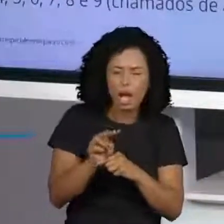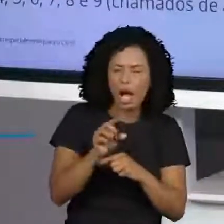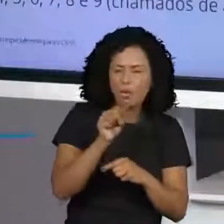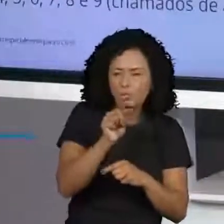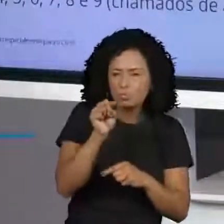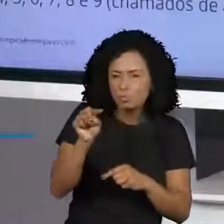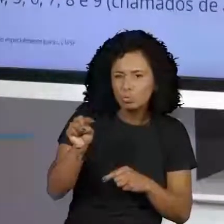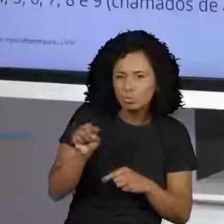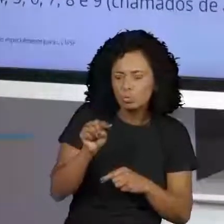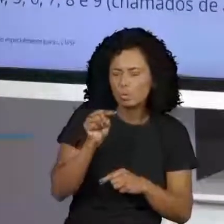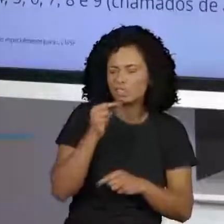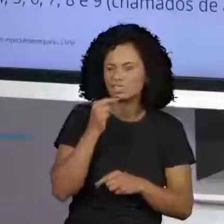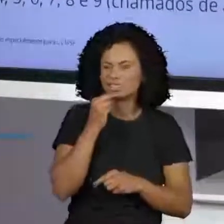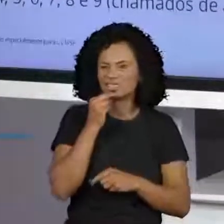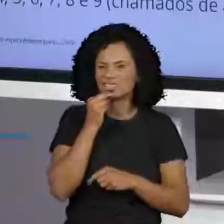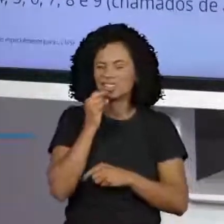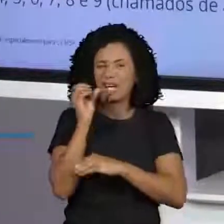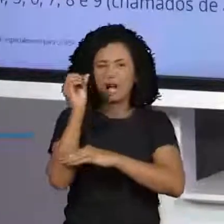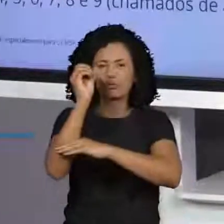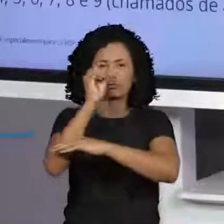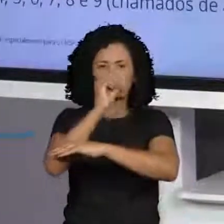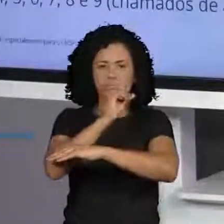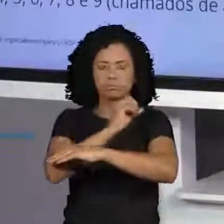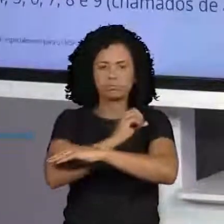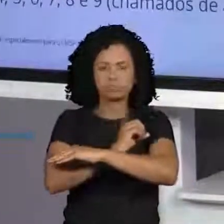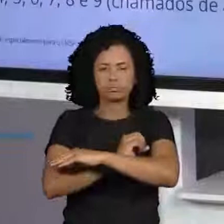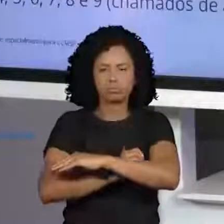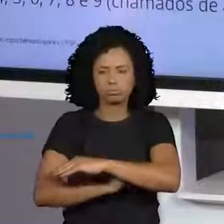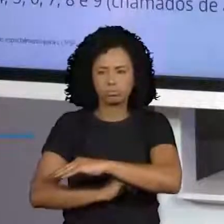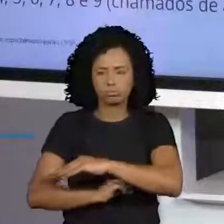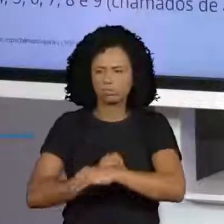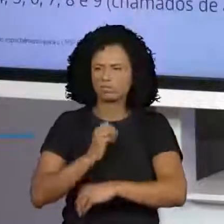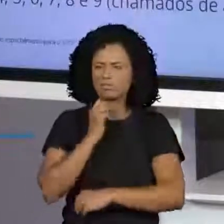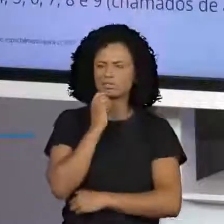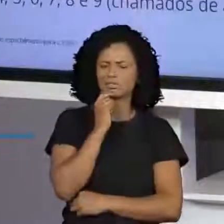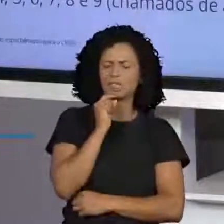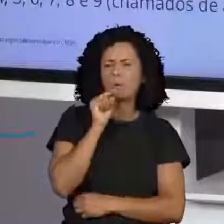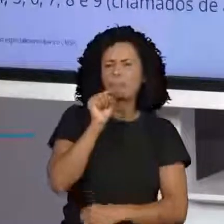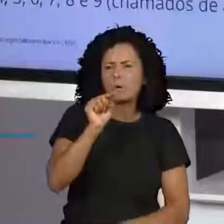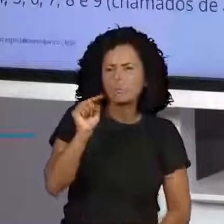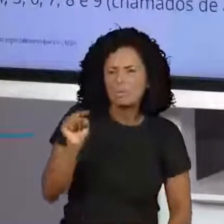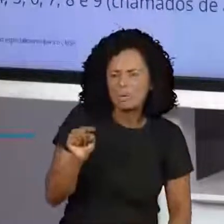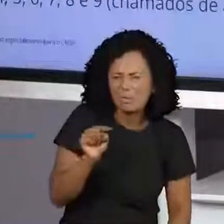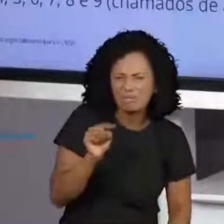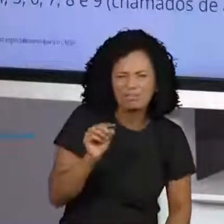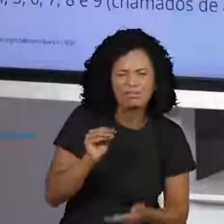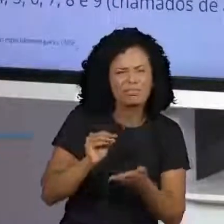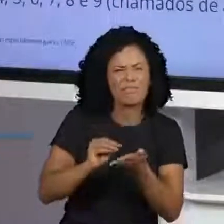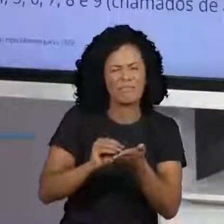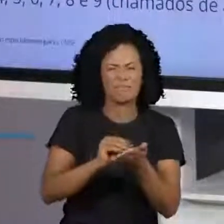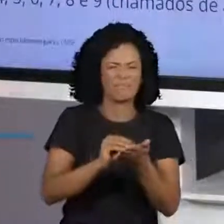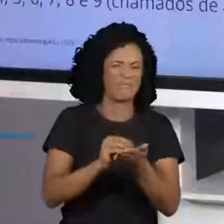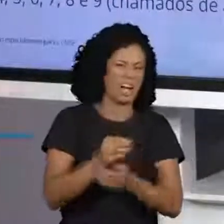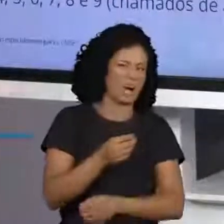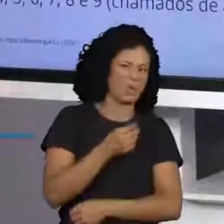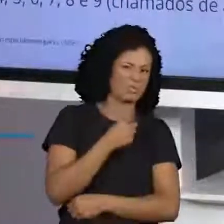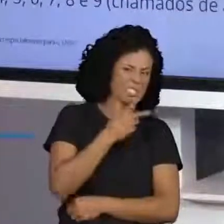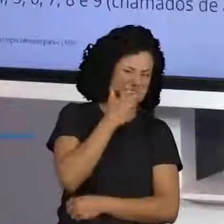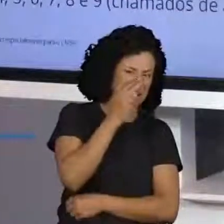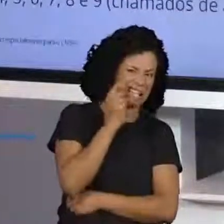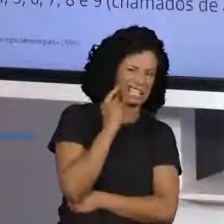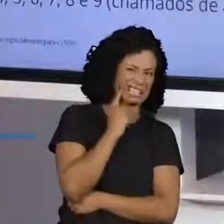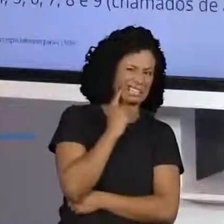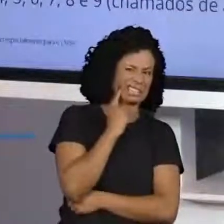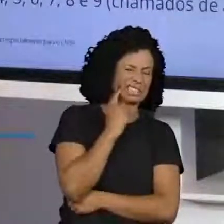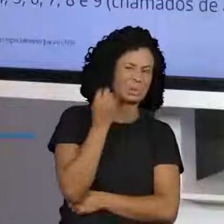perdido algum animal ou tinham deixado para trás. Eles apenas abriam as cercas e os animais iam entrando.